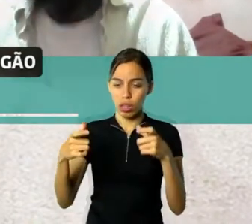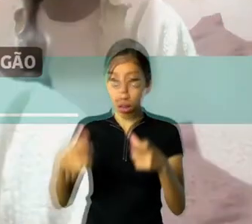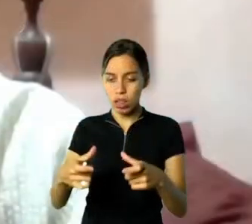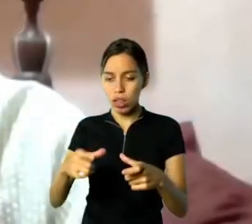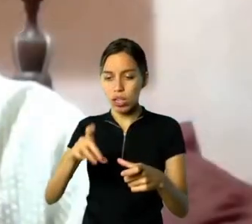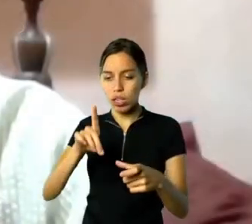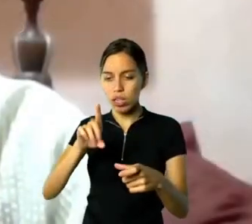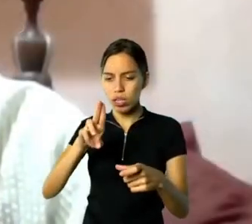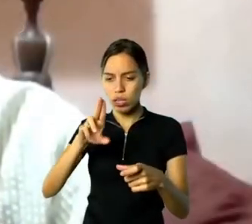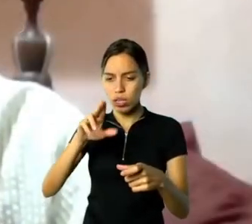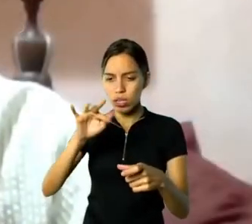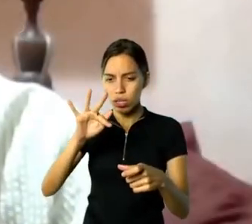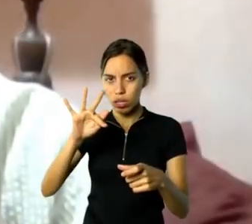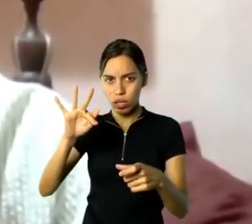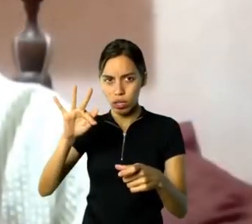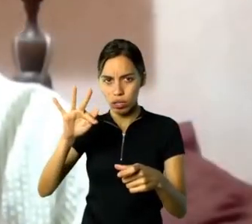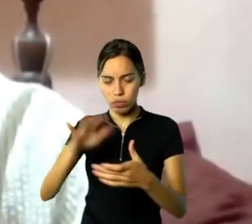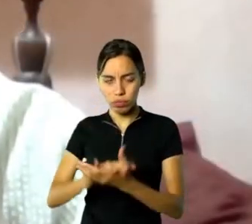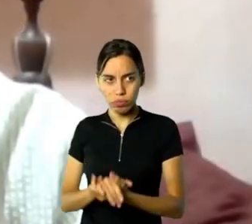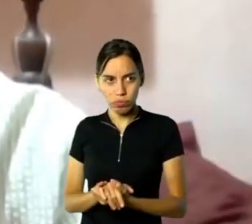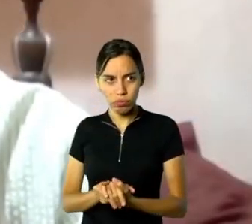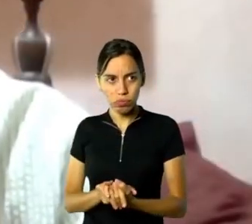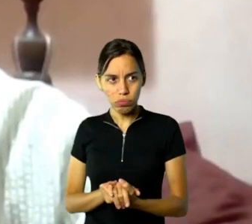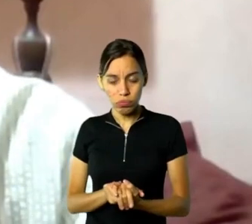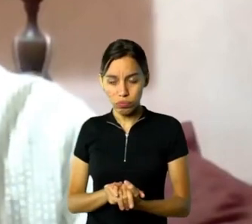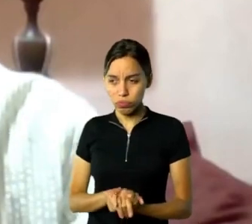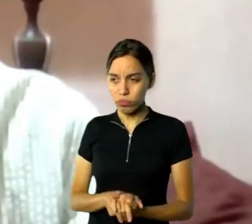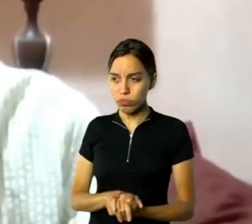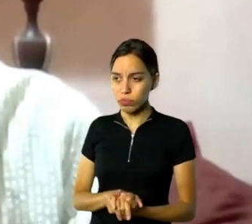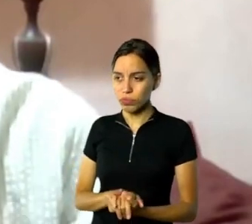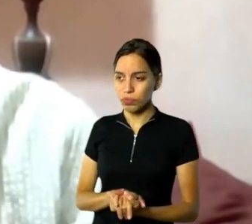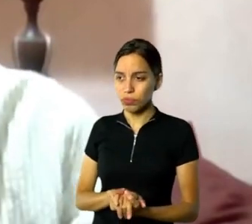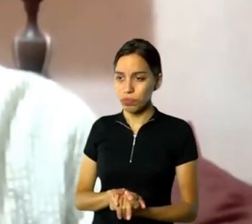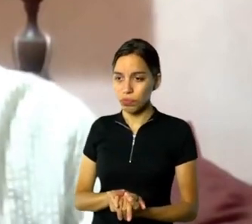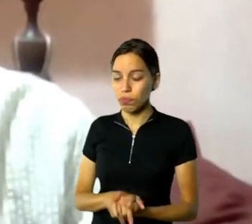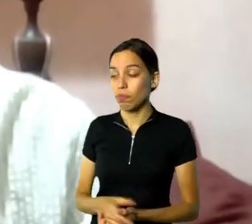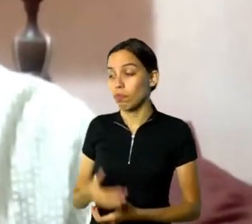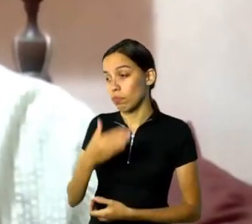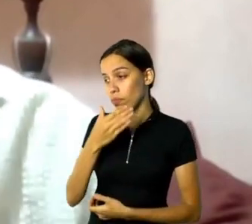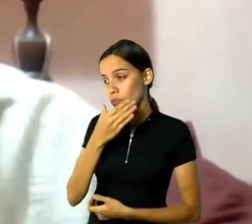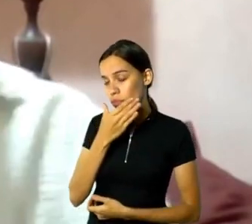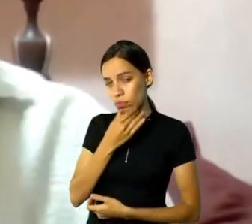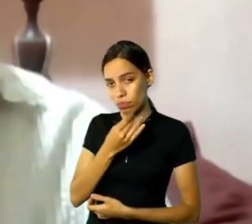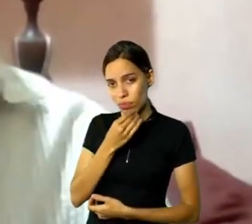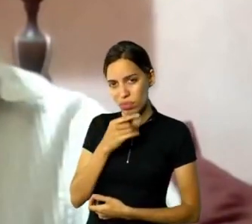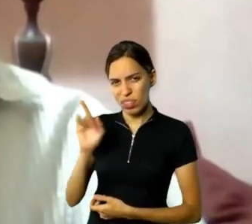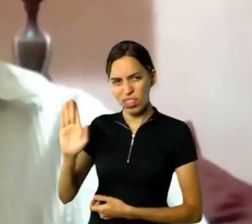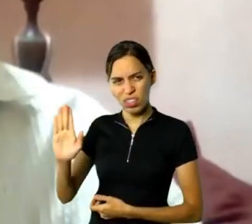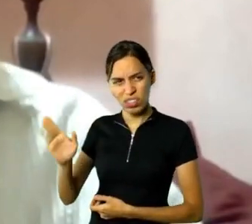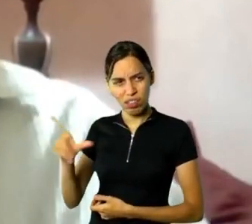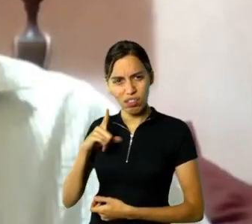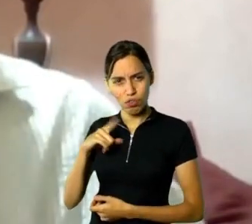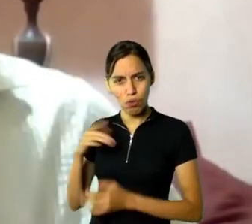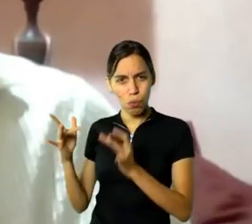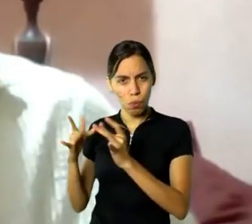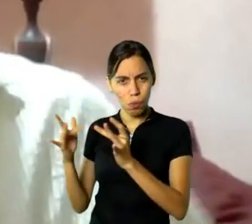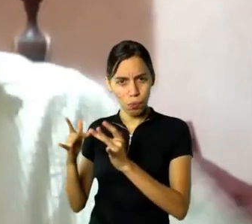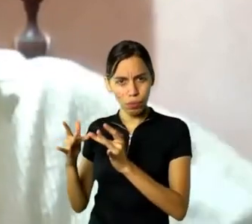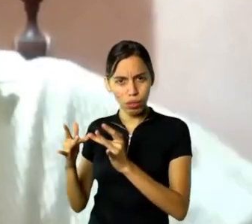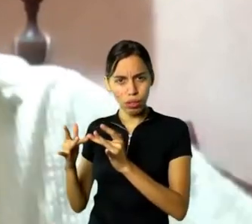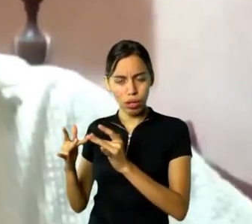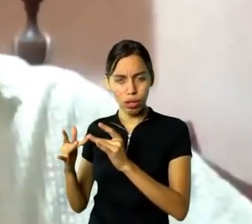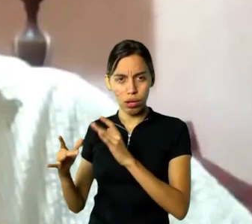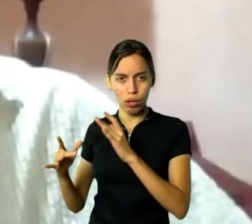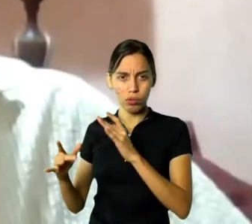Gustavo, esse que trabalha lá, ele já tinha um contato com a Dufri, e ele me deu um monte de